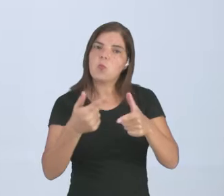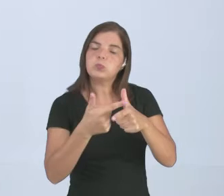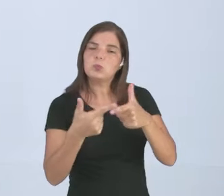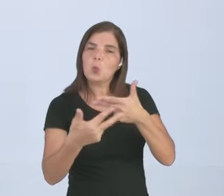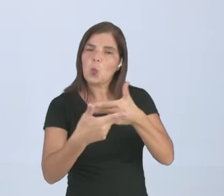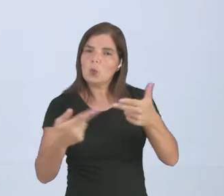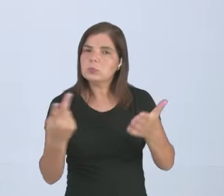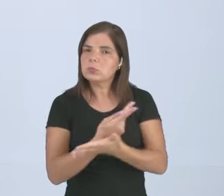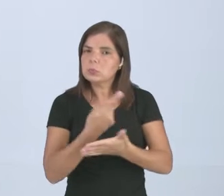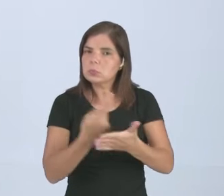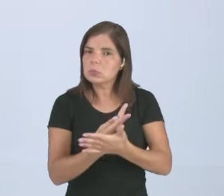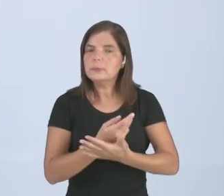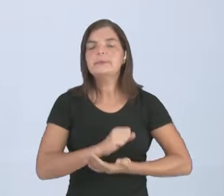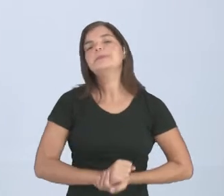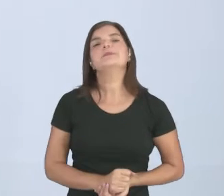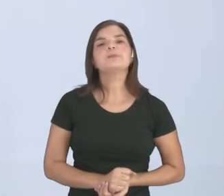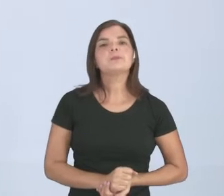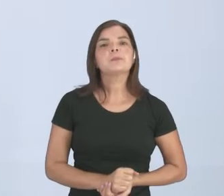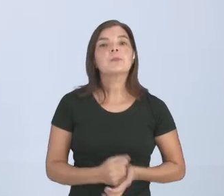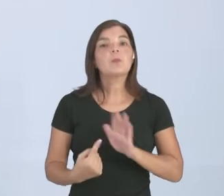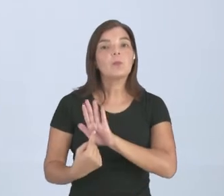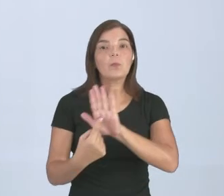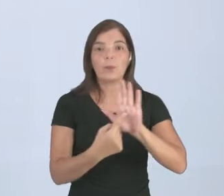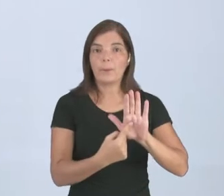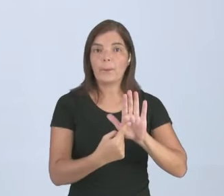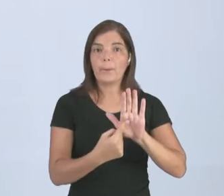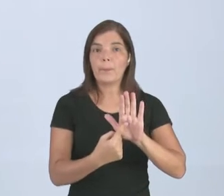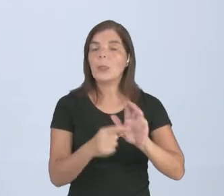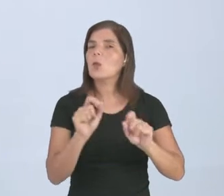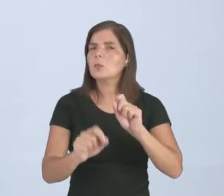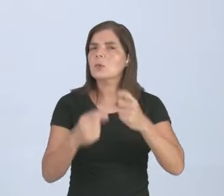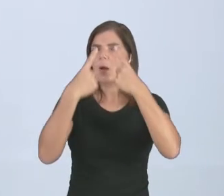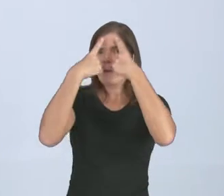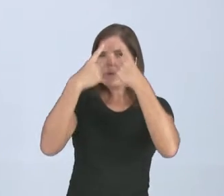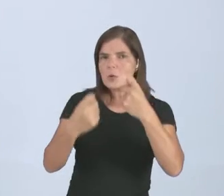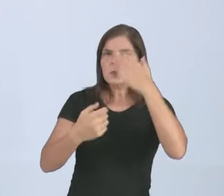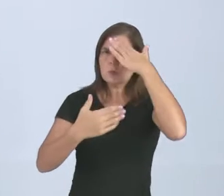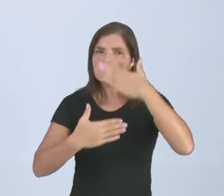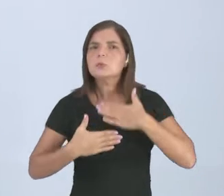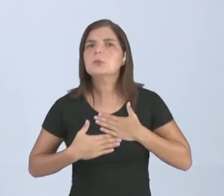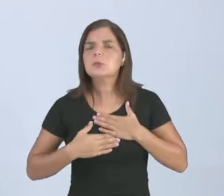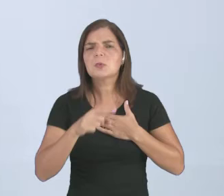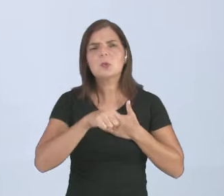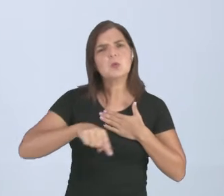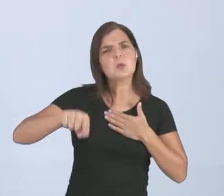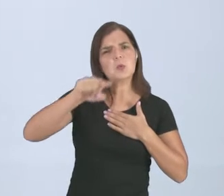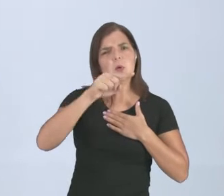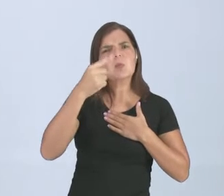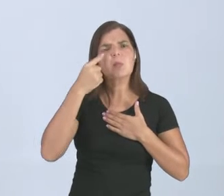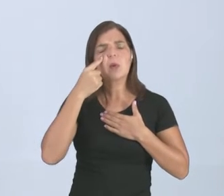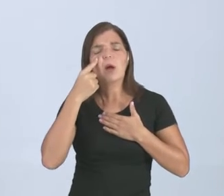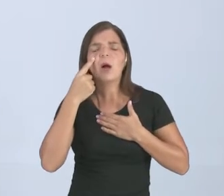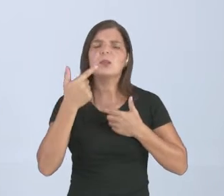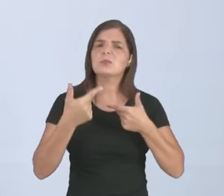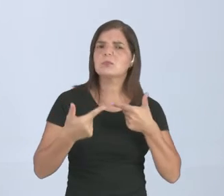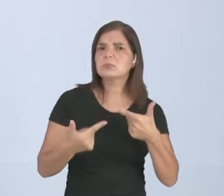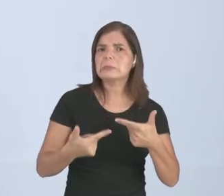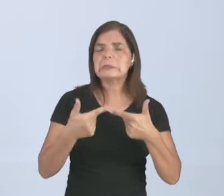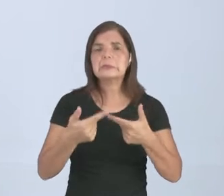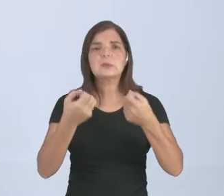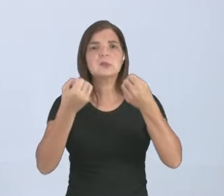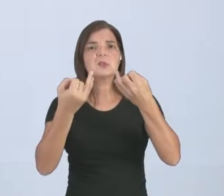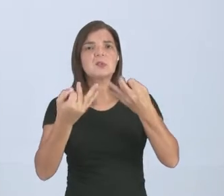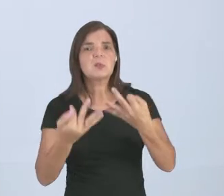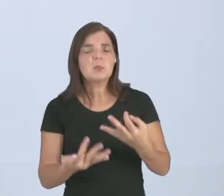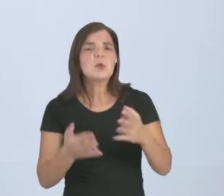Aqui eu trago para vocês o que? Sobre a violência física. Talvez já ficou até chato falar sobre o que eu já